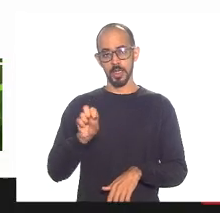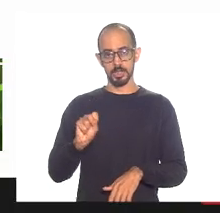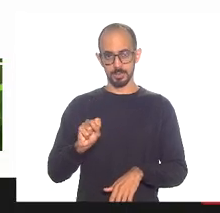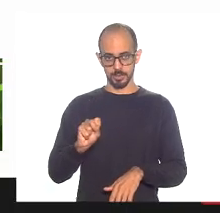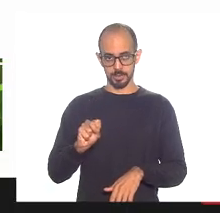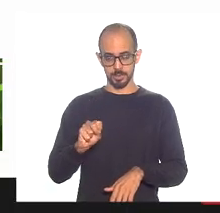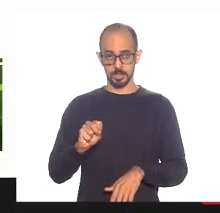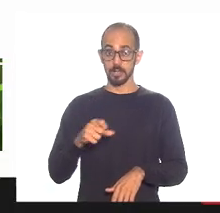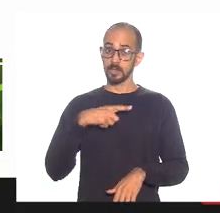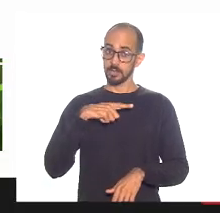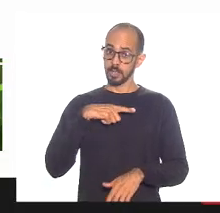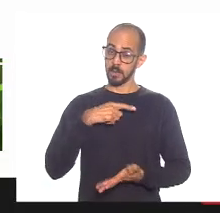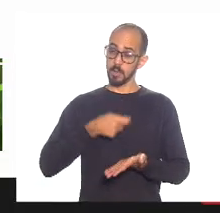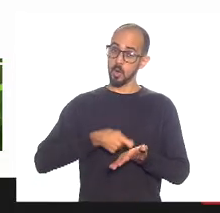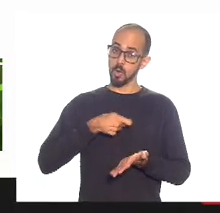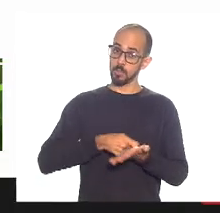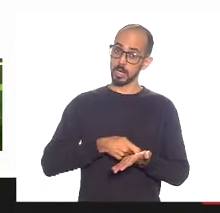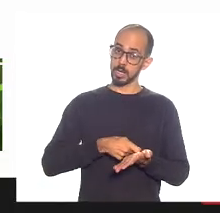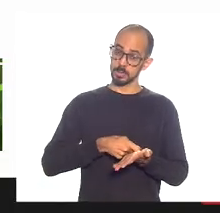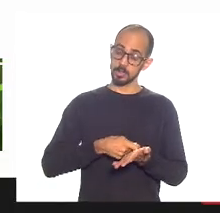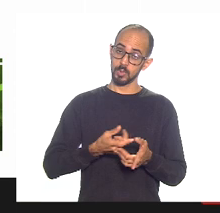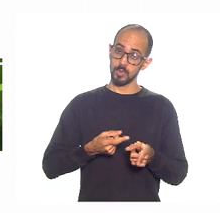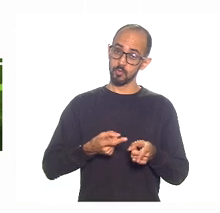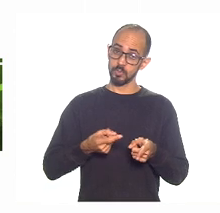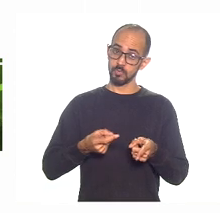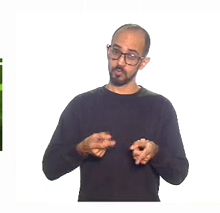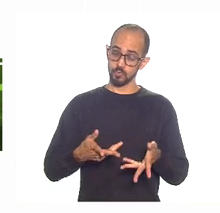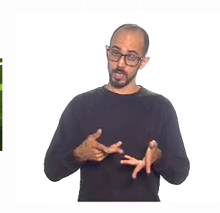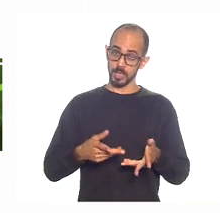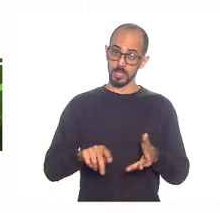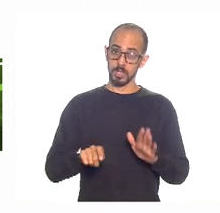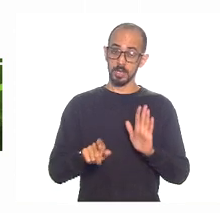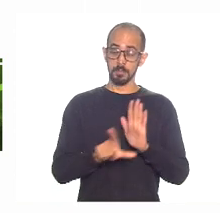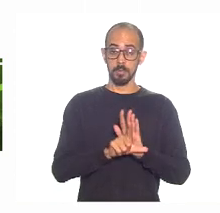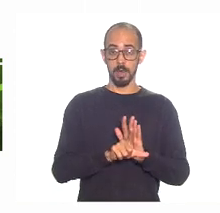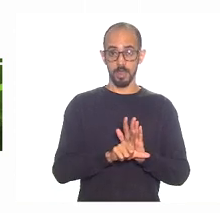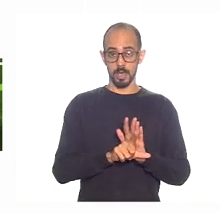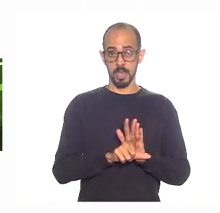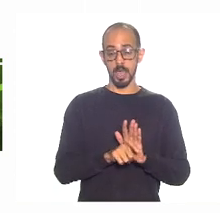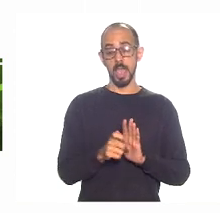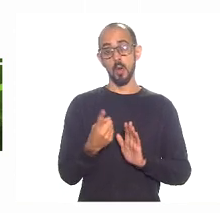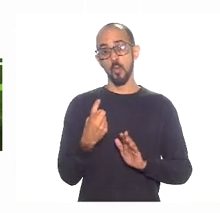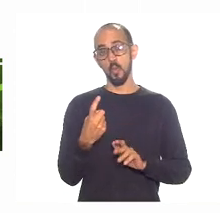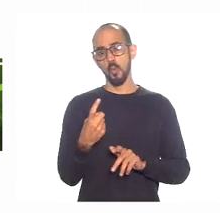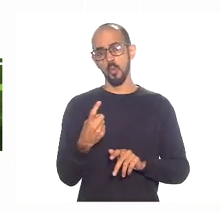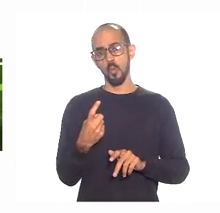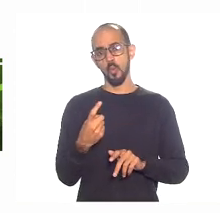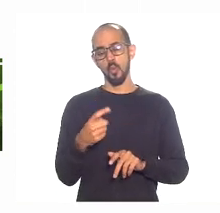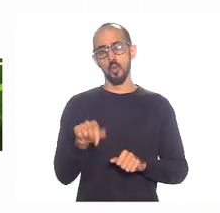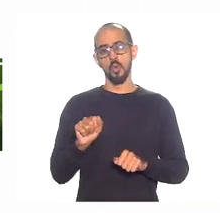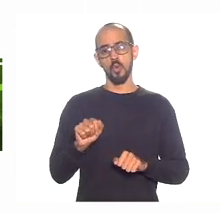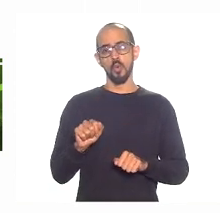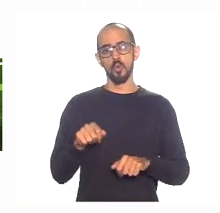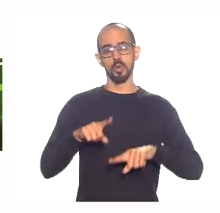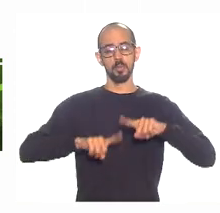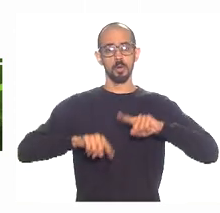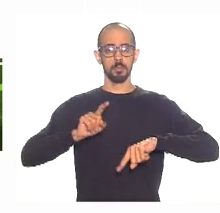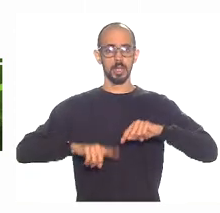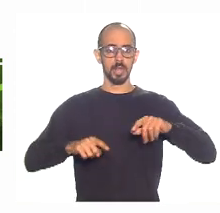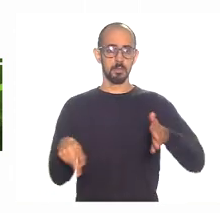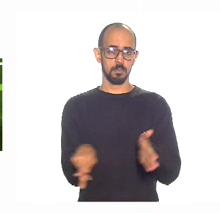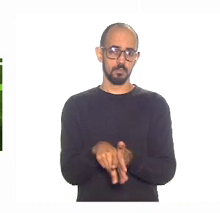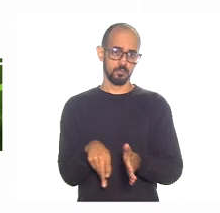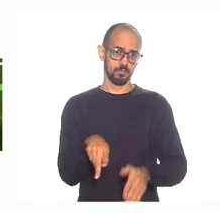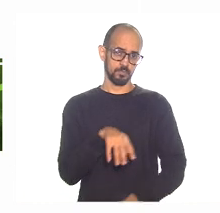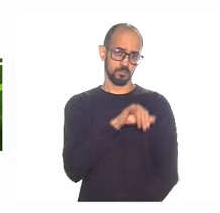obrigação na lei de que ela seja privatizada e é o único ativo que a gente tem. A questão de água e esgoto é absolutamente decisiva. Eu acho